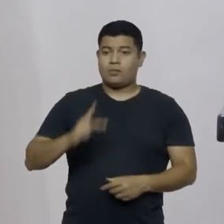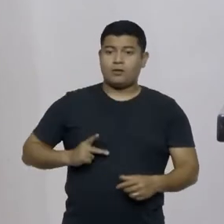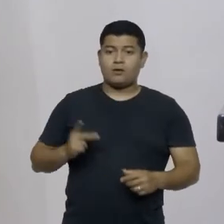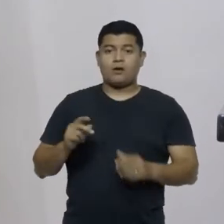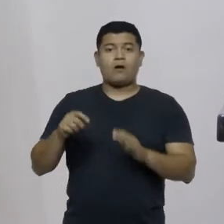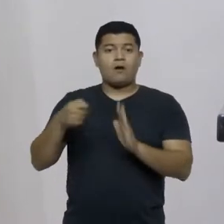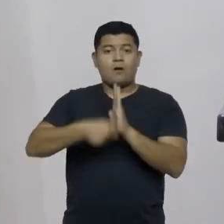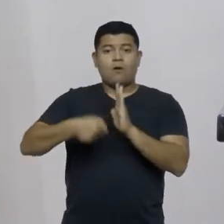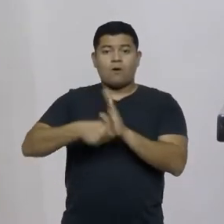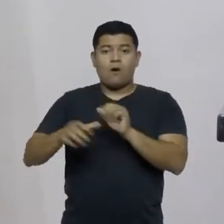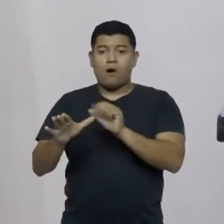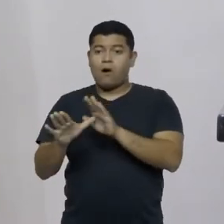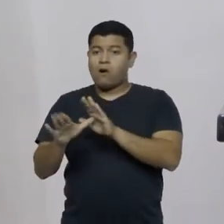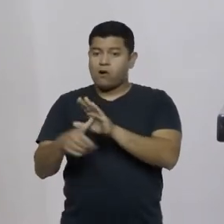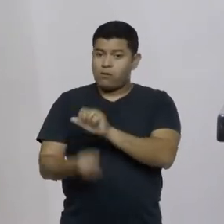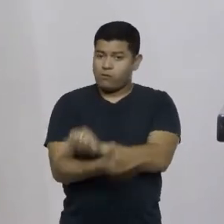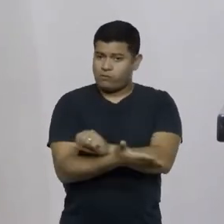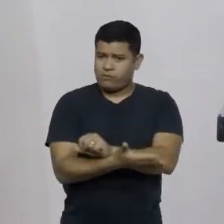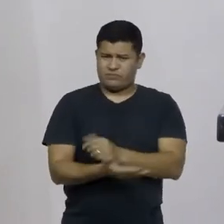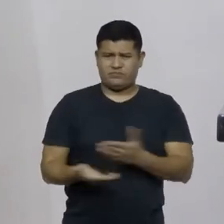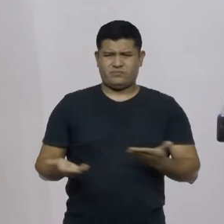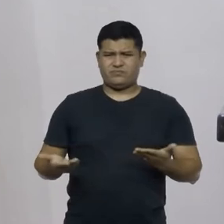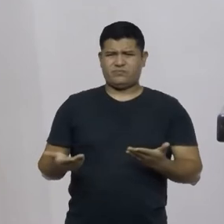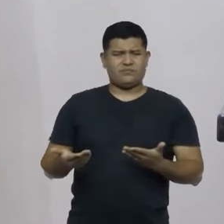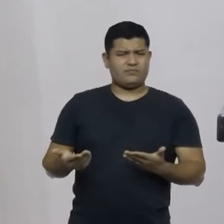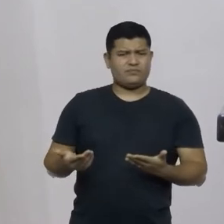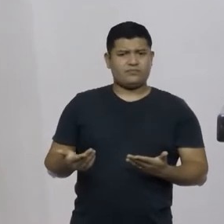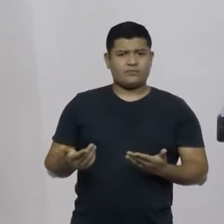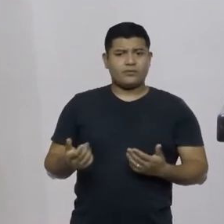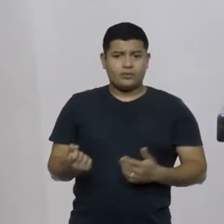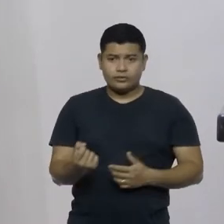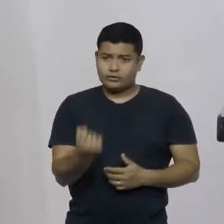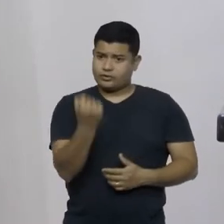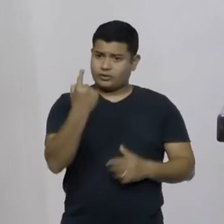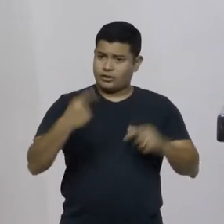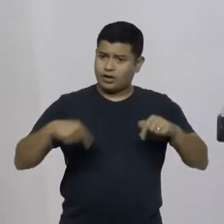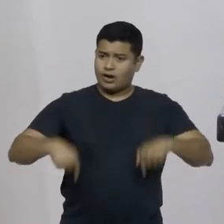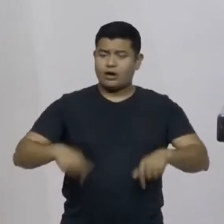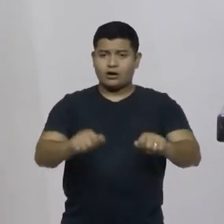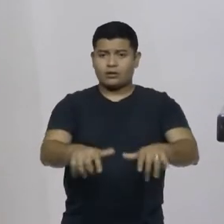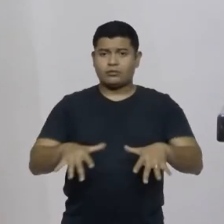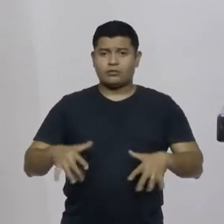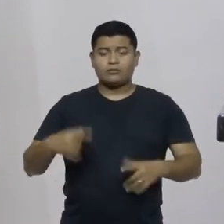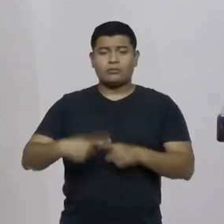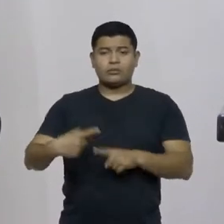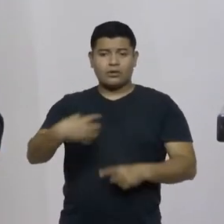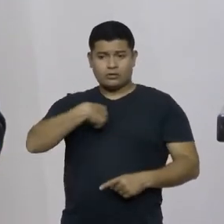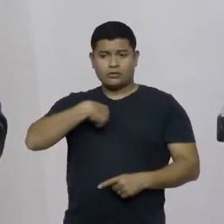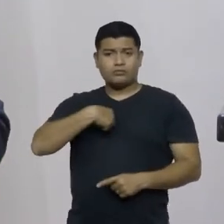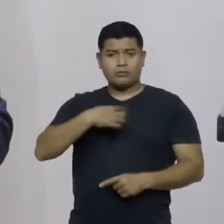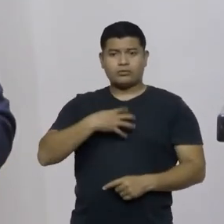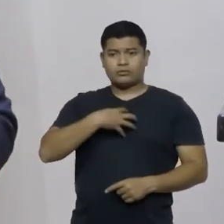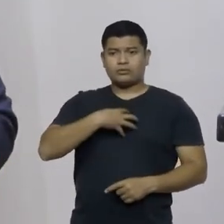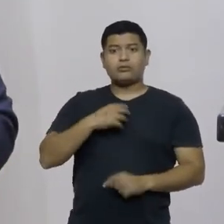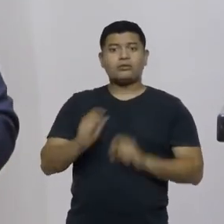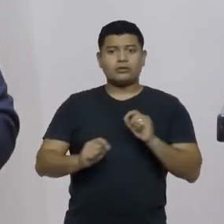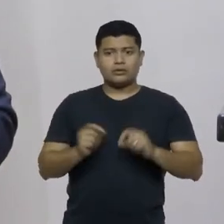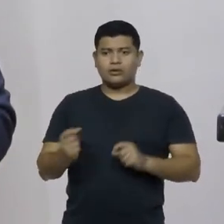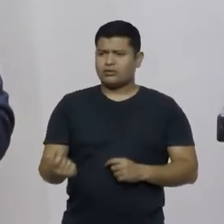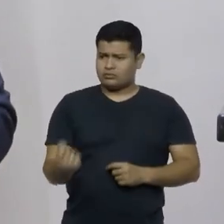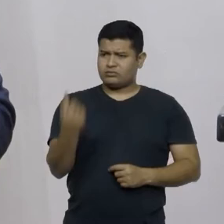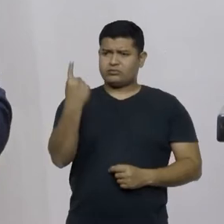isso não causa estranheza a esse plenário, porque a mim me causa, a mim me causa.